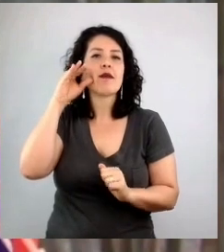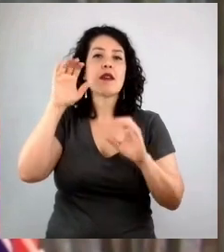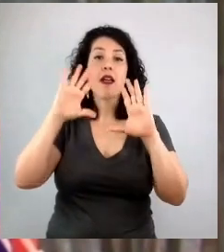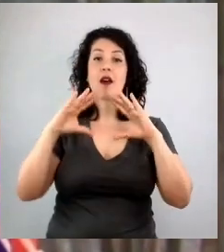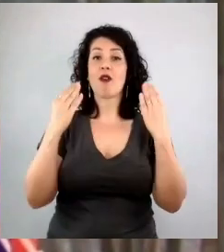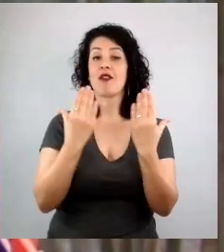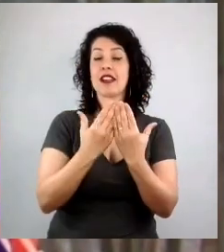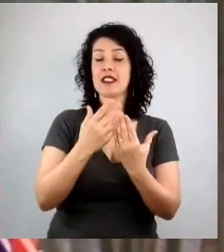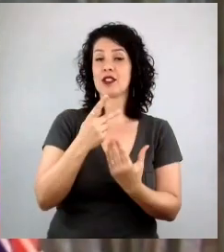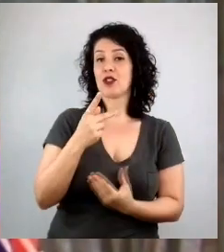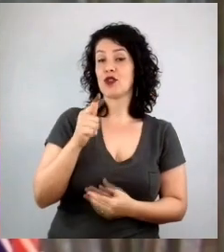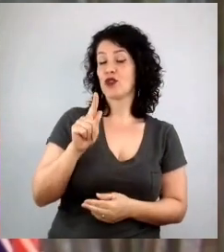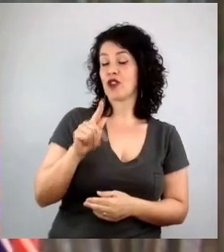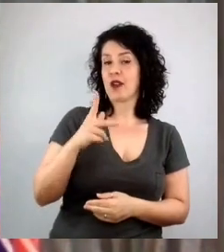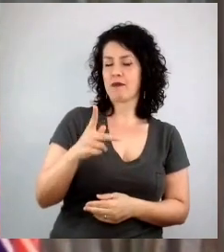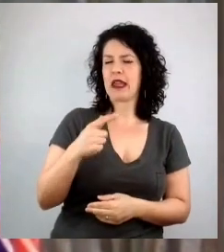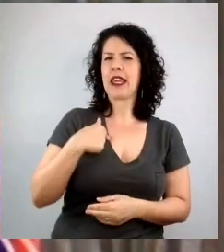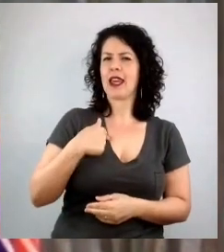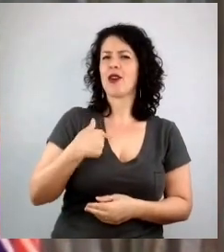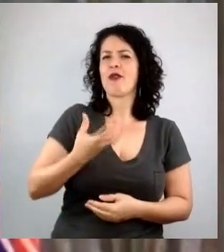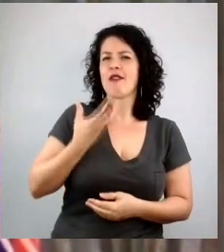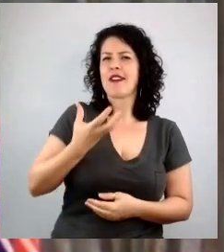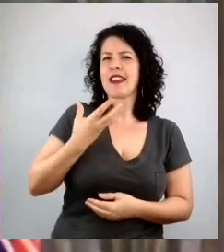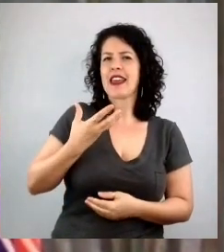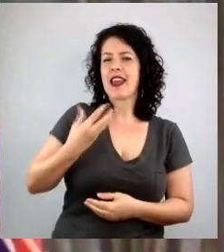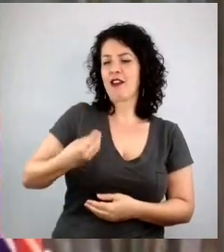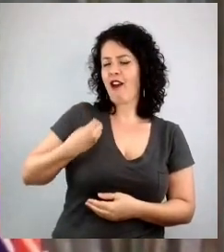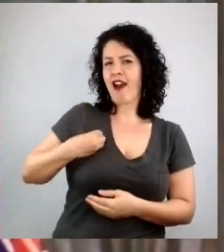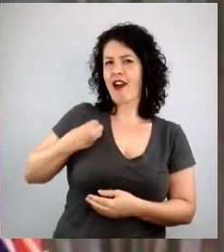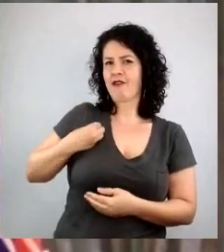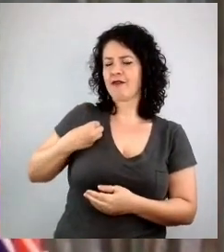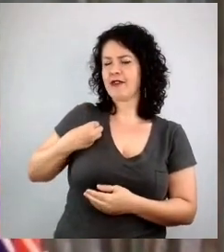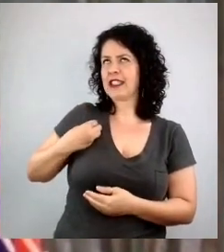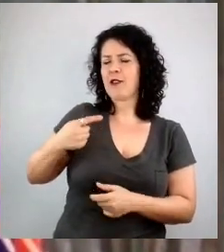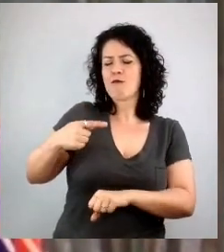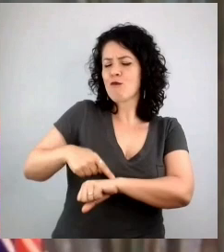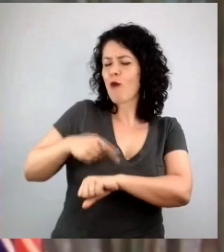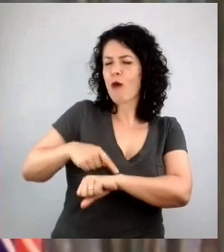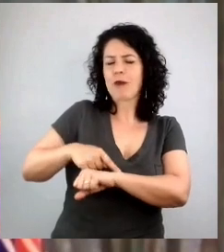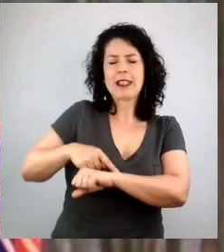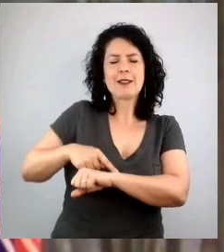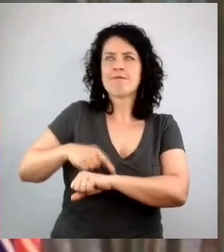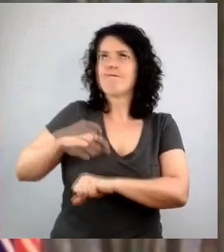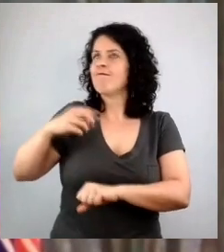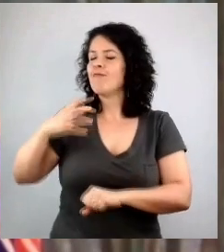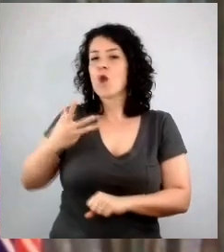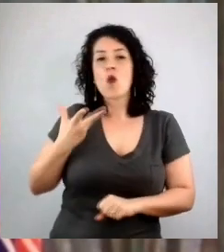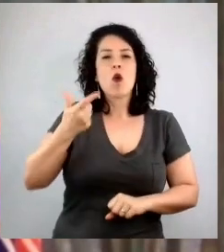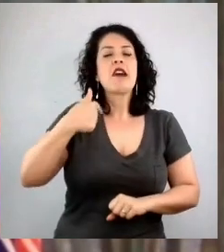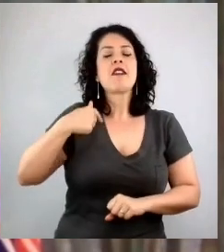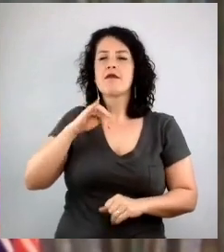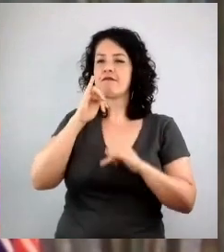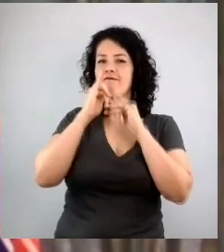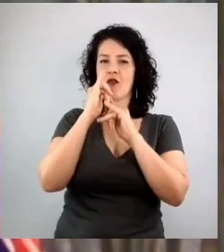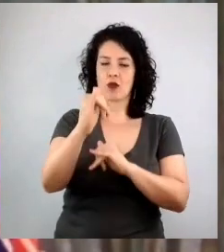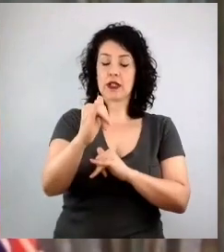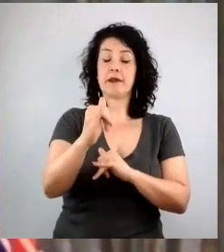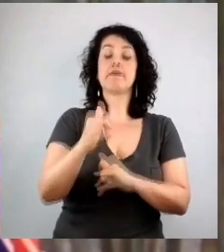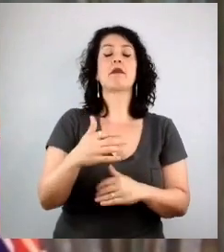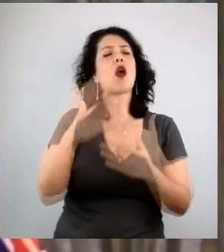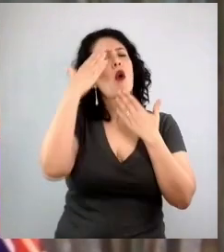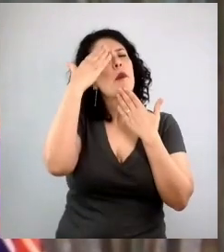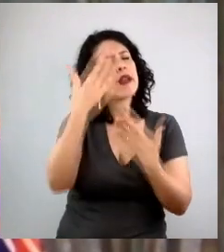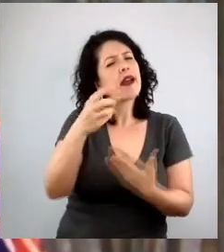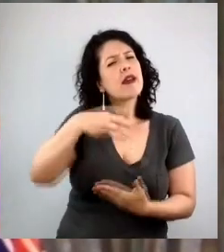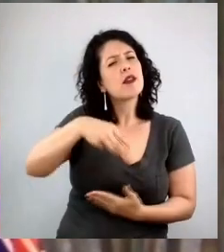muito marcante da minha vida com a Marina. Obrigada, Marina. Enfim, hoje aqui à tarde no grupo de WhatsApp, eu